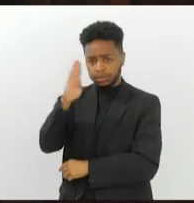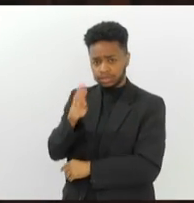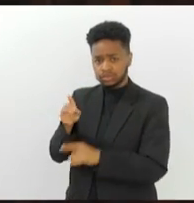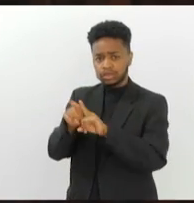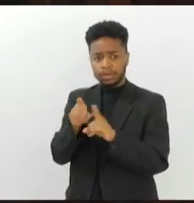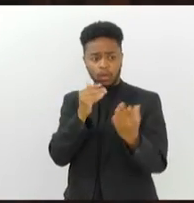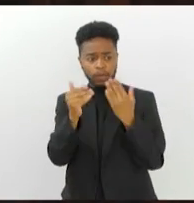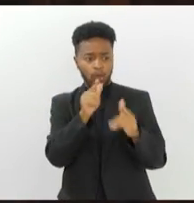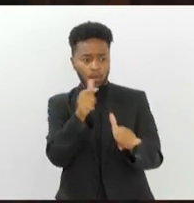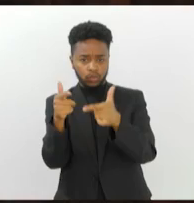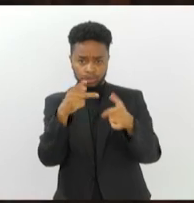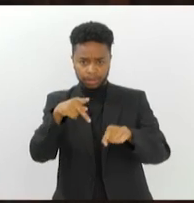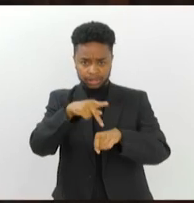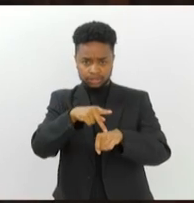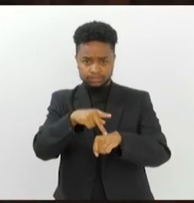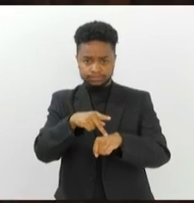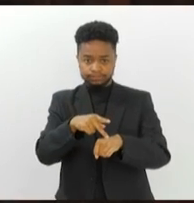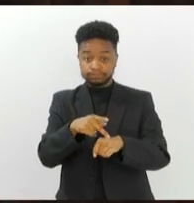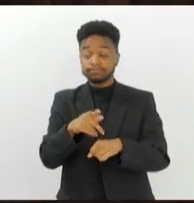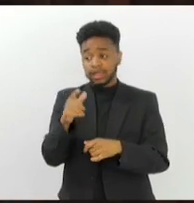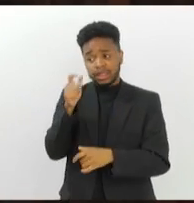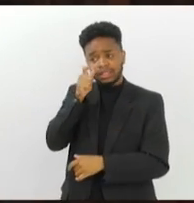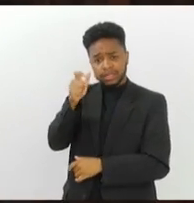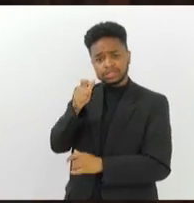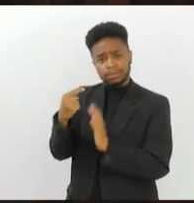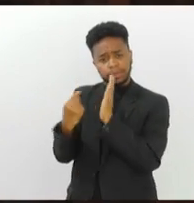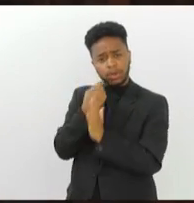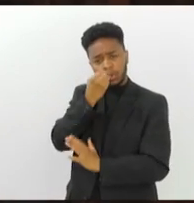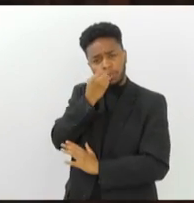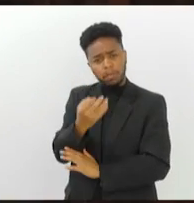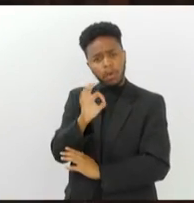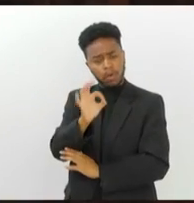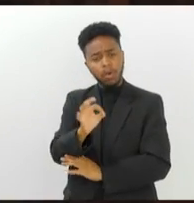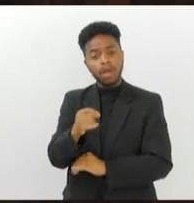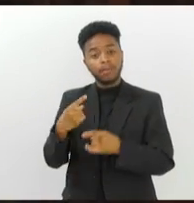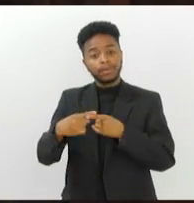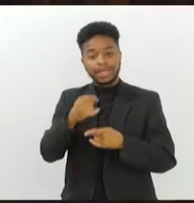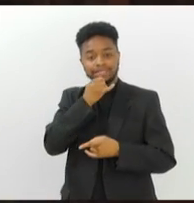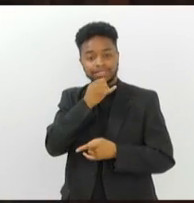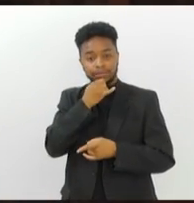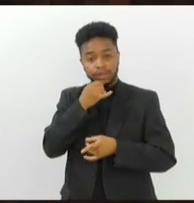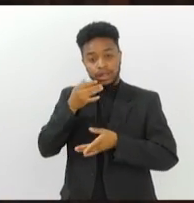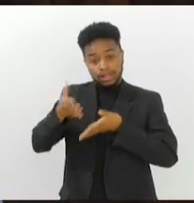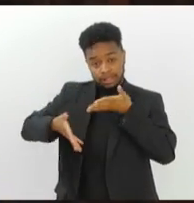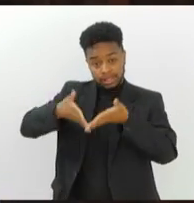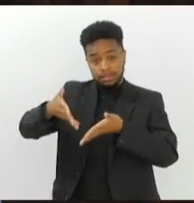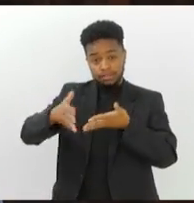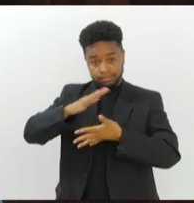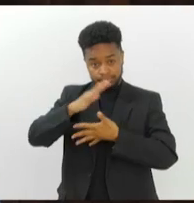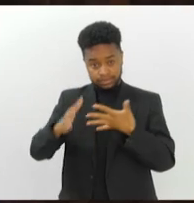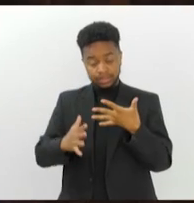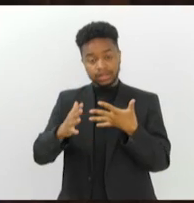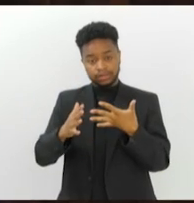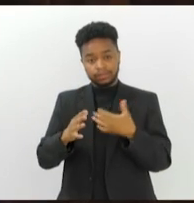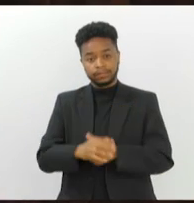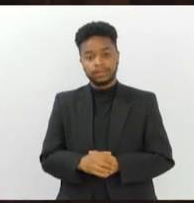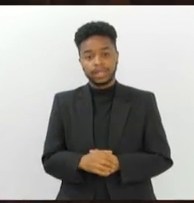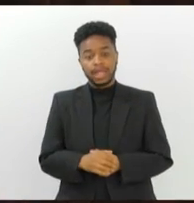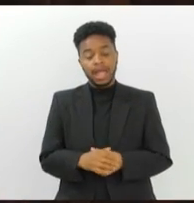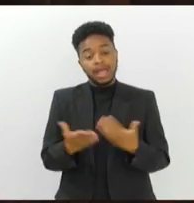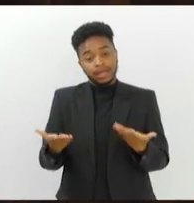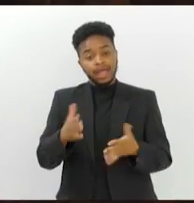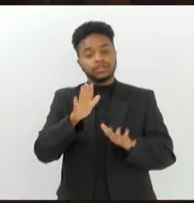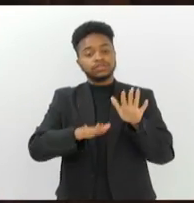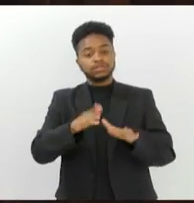mímica de outros países? É muito interessante. Essa pergunta é muito boa, porque Libras, por exemplo, que é a língua brasileira dos sinais, as